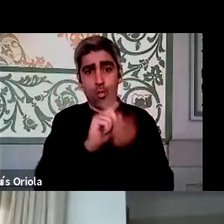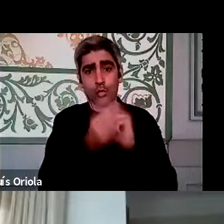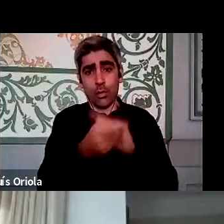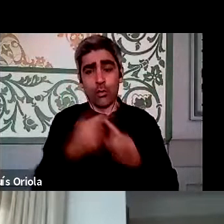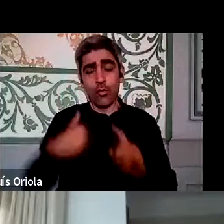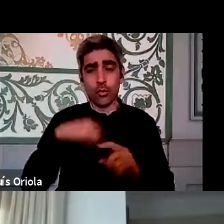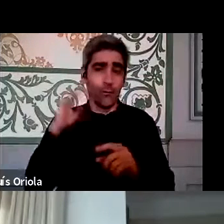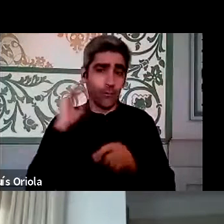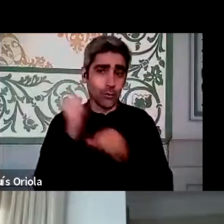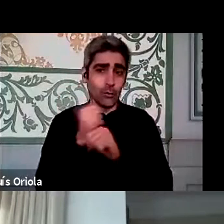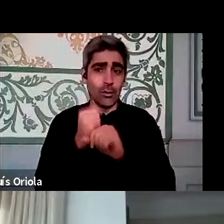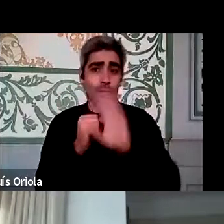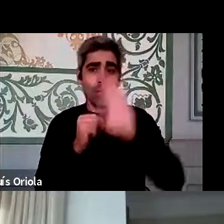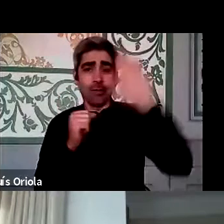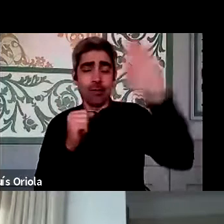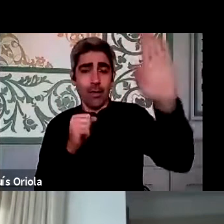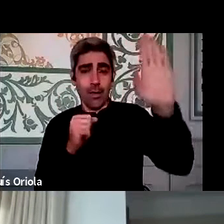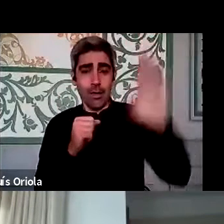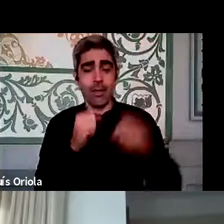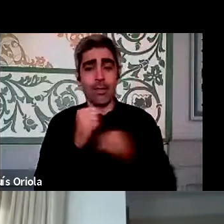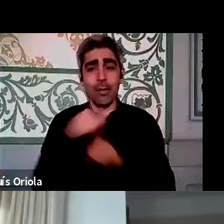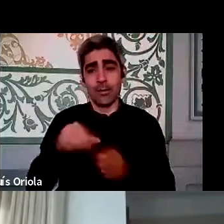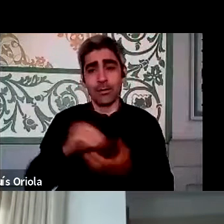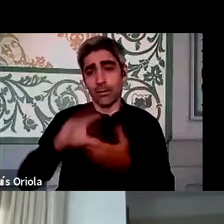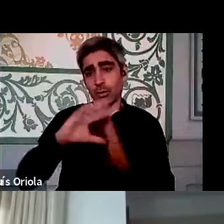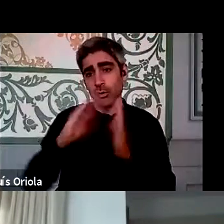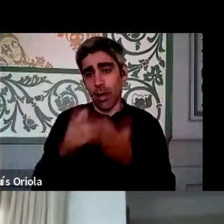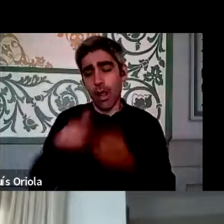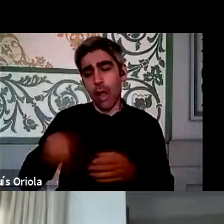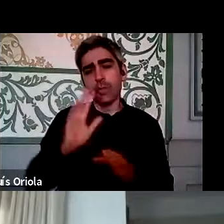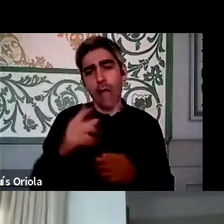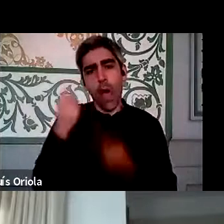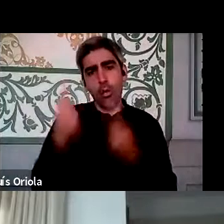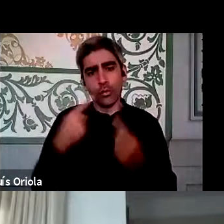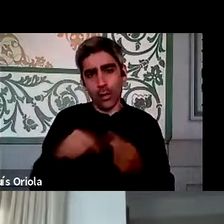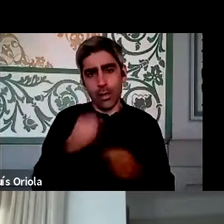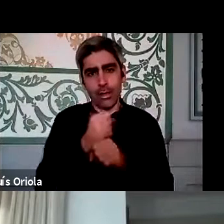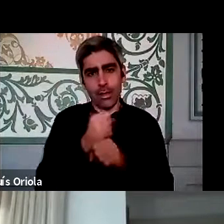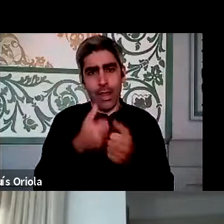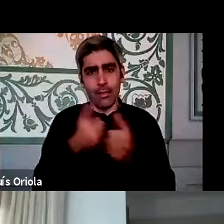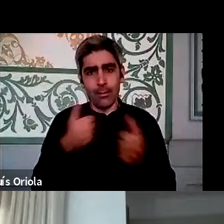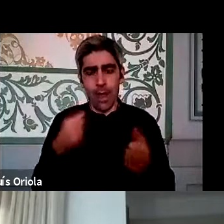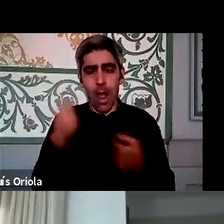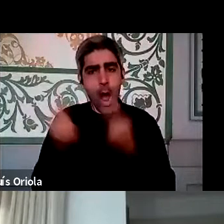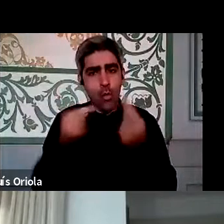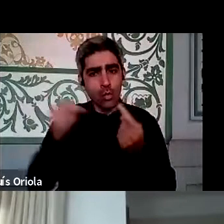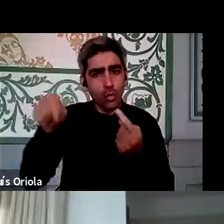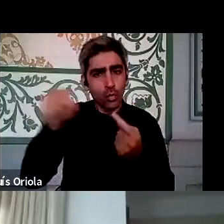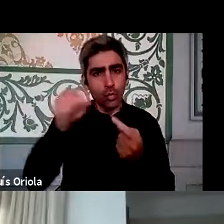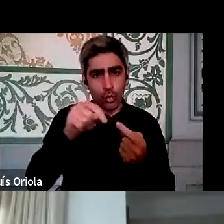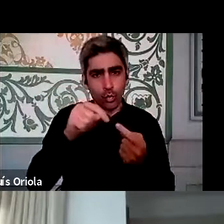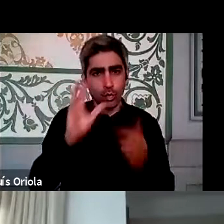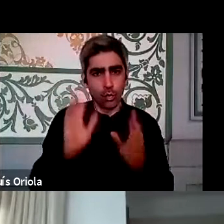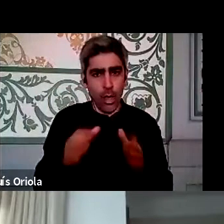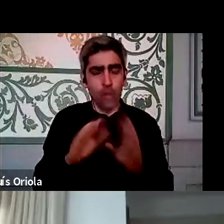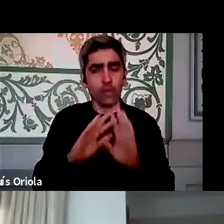nossos funcionários estarem em Bragança e a trabalhar na Secretaria-Geral. A Secretaria-Geral já tinha alguns funcionários em teletrabalho, mas eram alguns, não era a